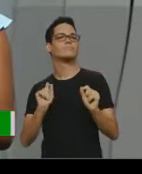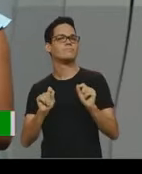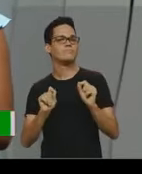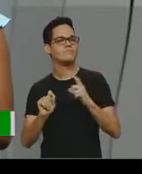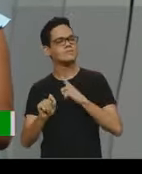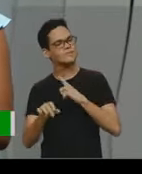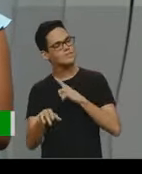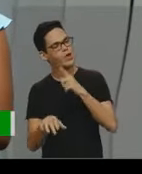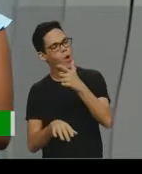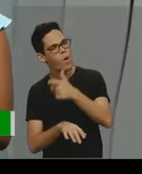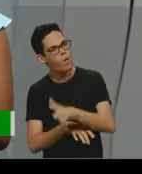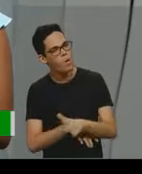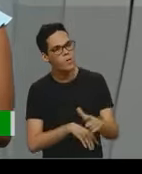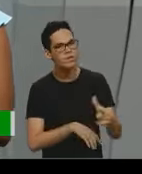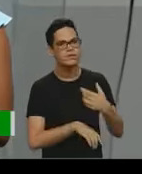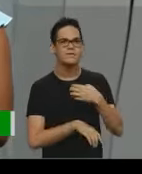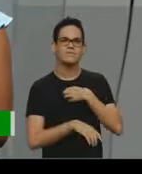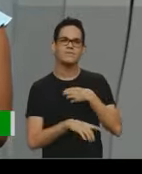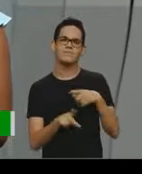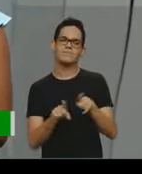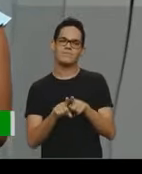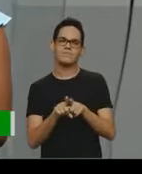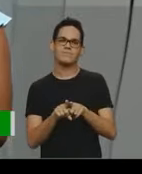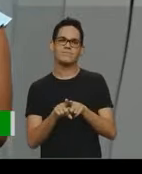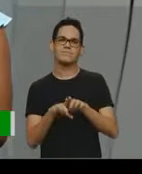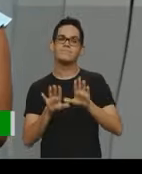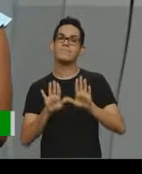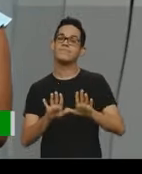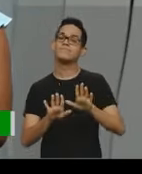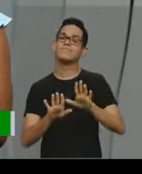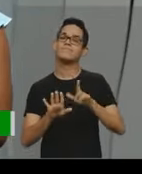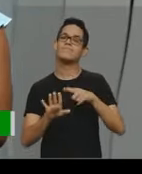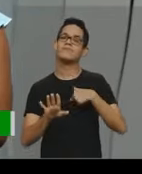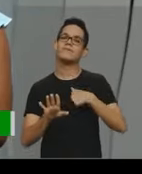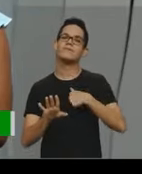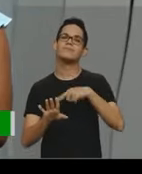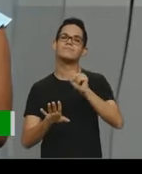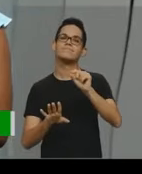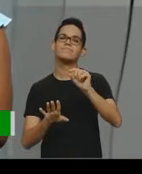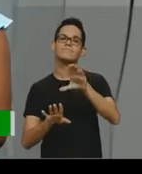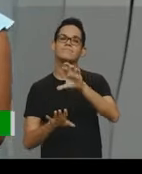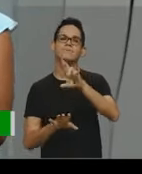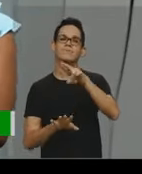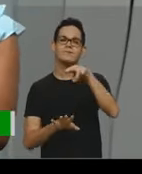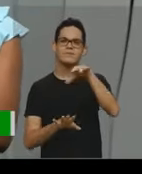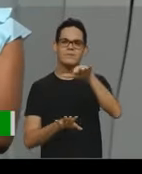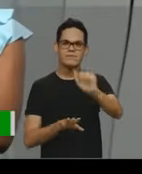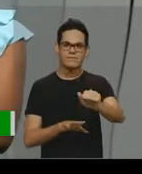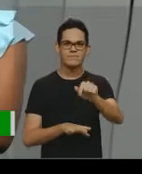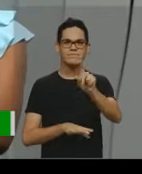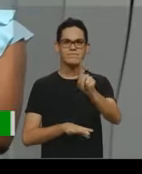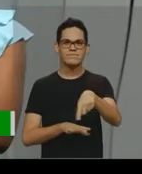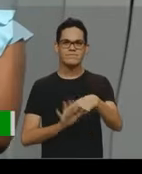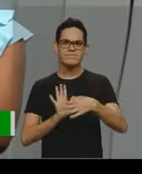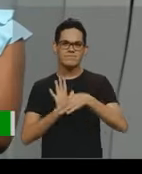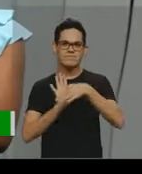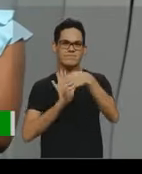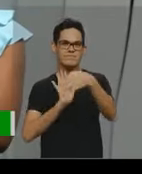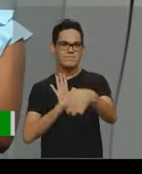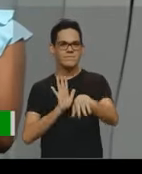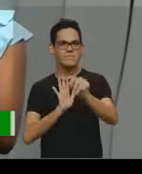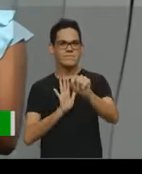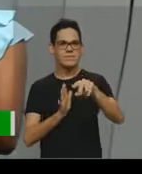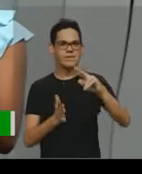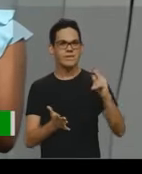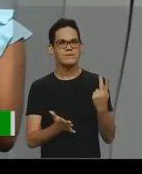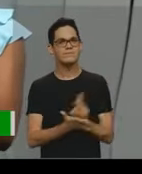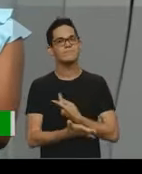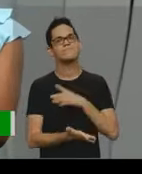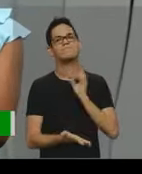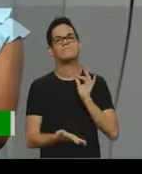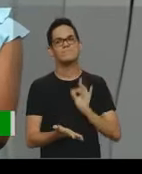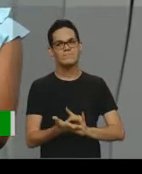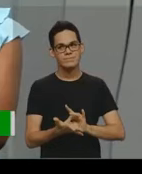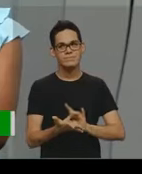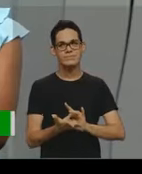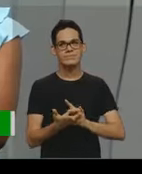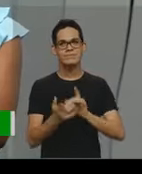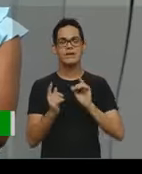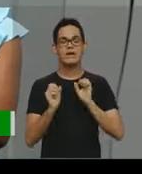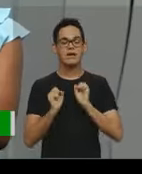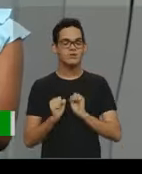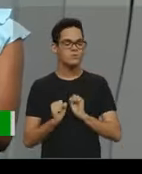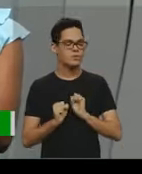em outros suportes também, mas o diferencial da crônica é justamente esse, que ele é baseado em fatos reais, a pode fazer uma